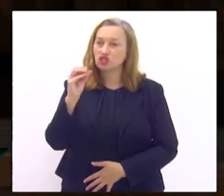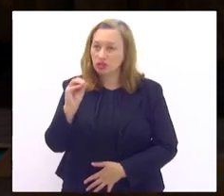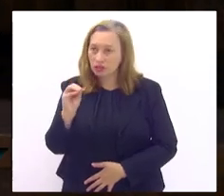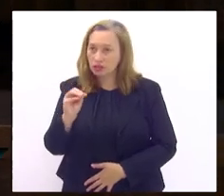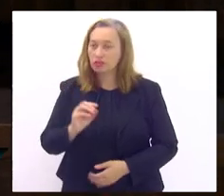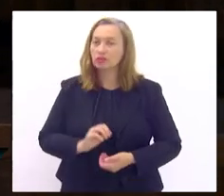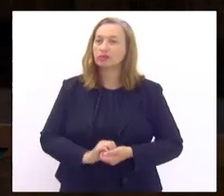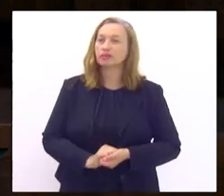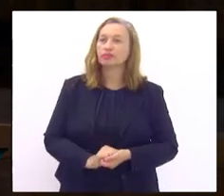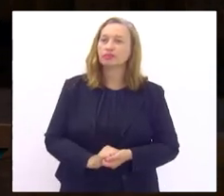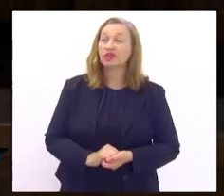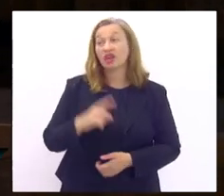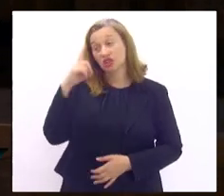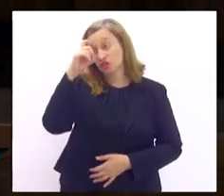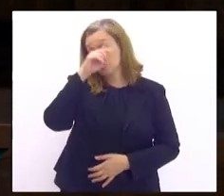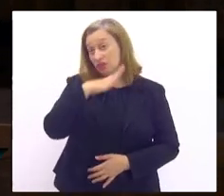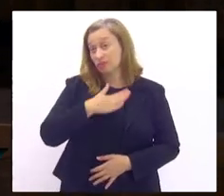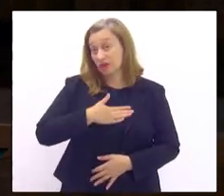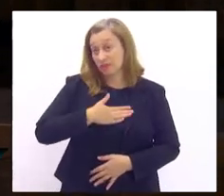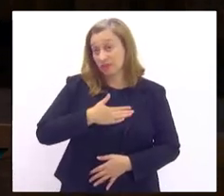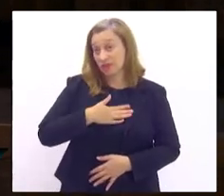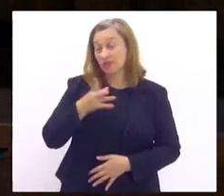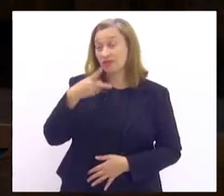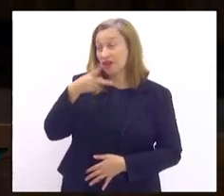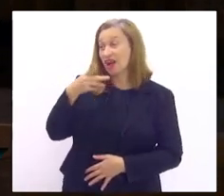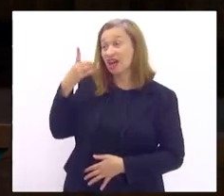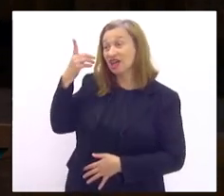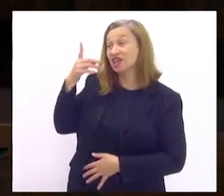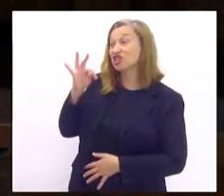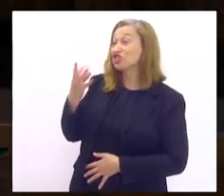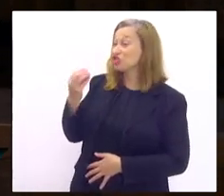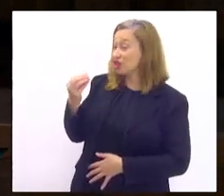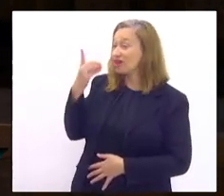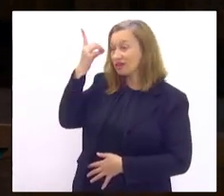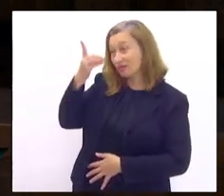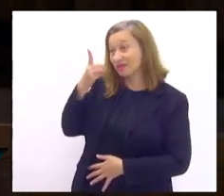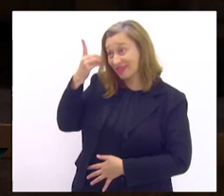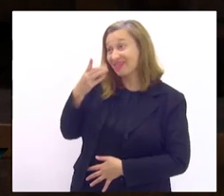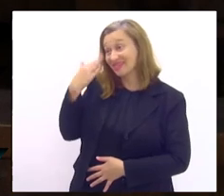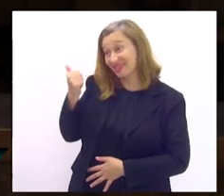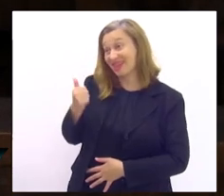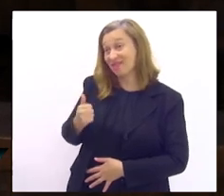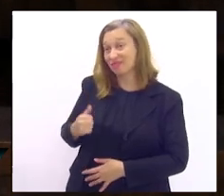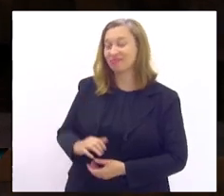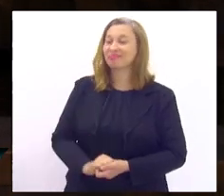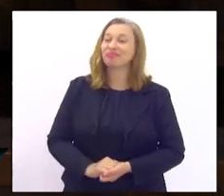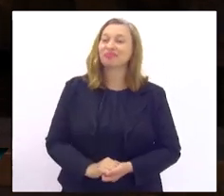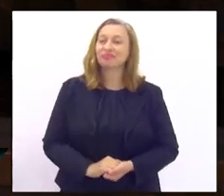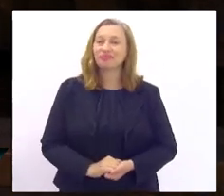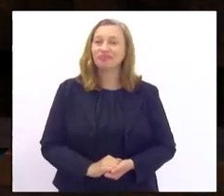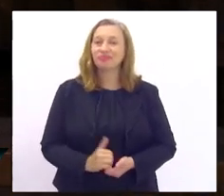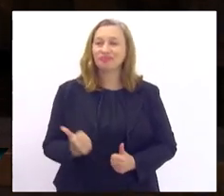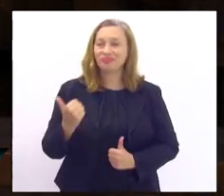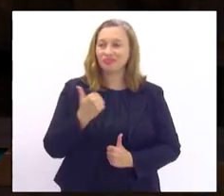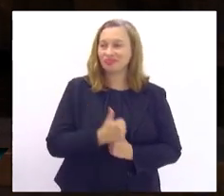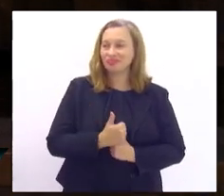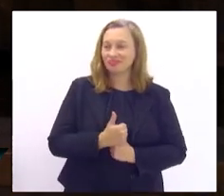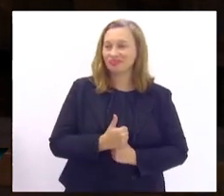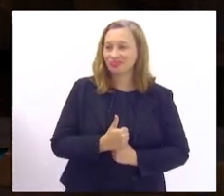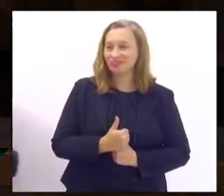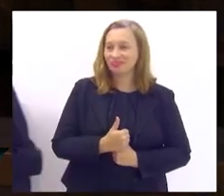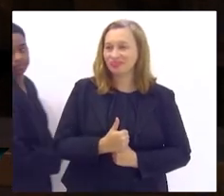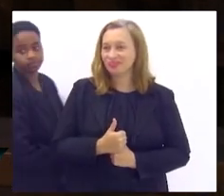é difícil para mim te chamar de deputado Thiago Galhaço você sabe disso porque é uma convivência de muitas